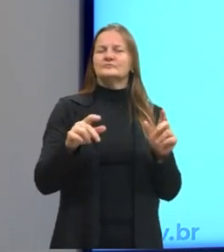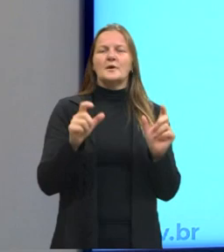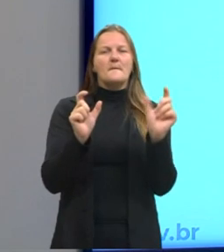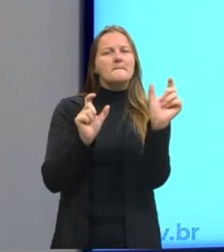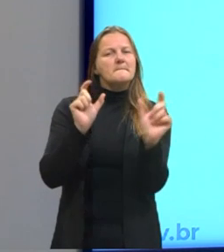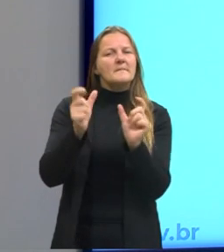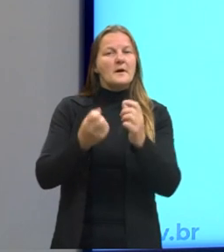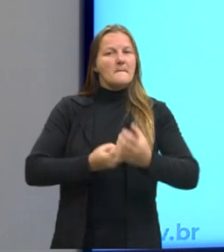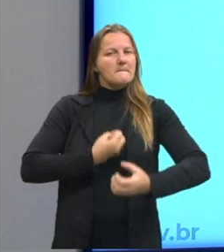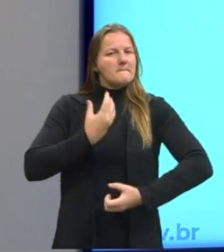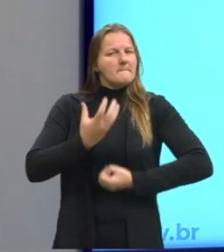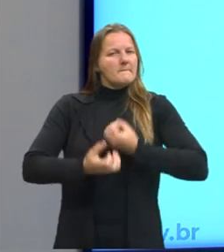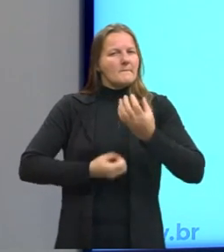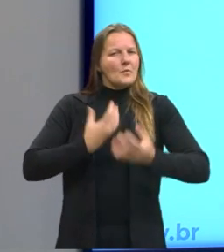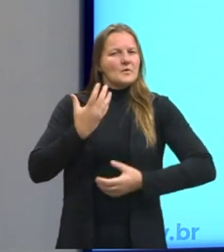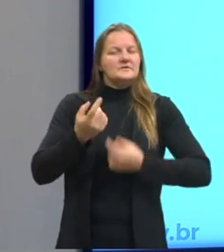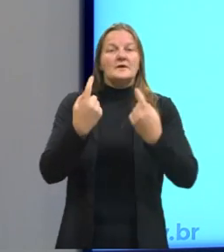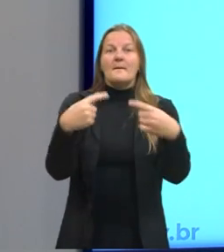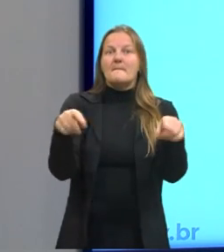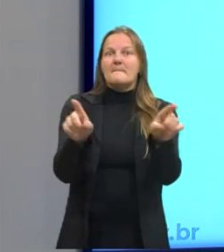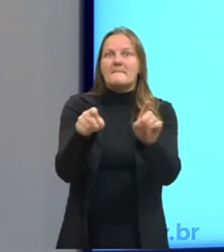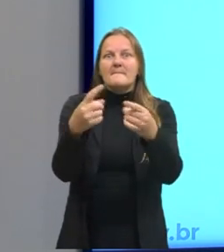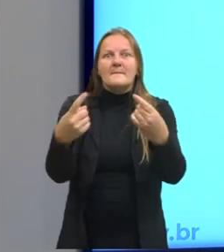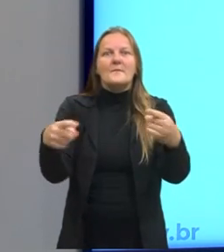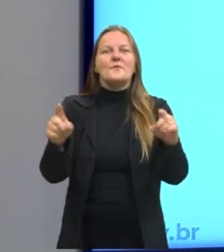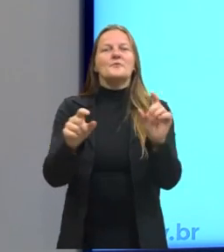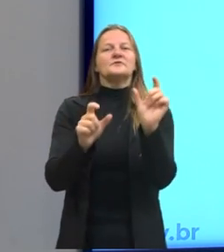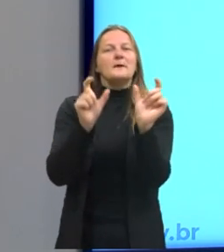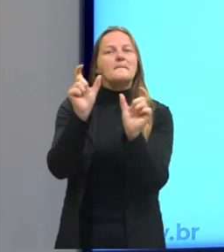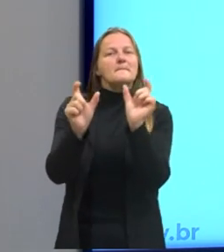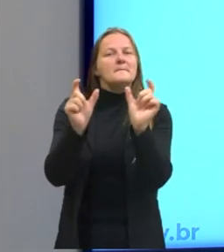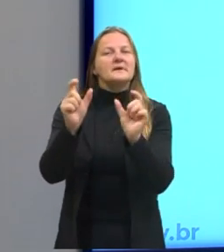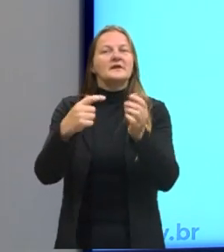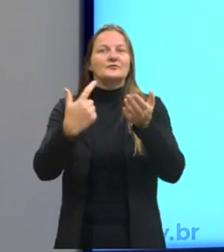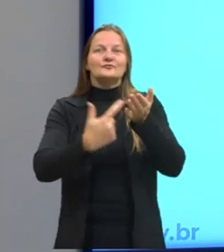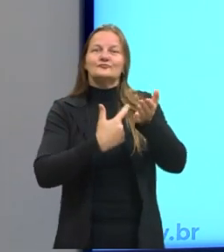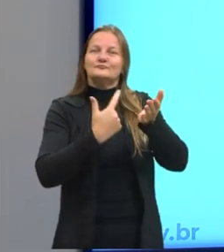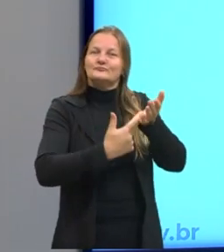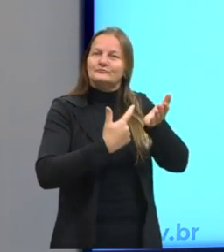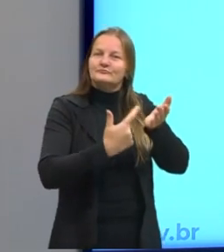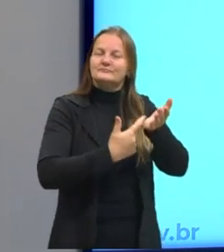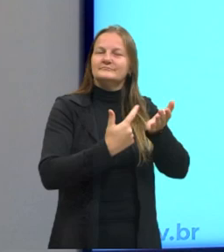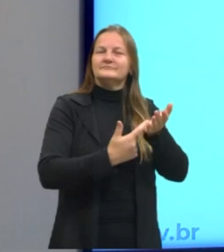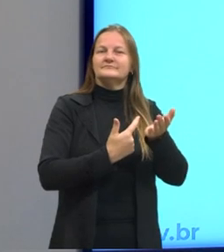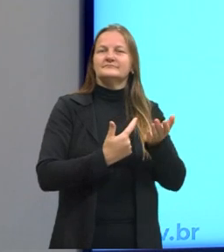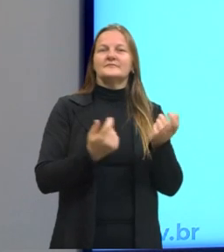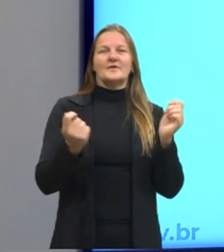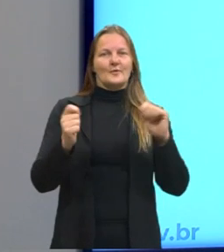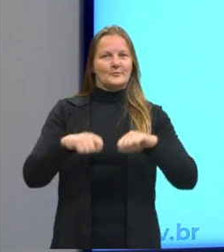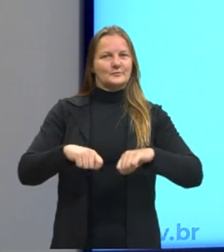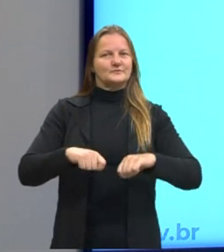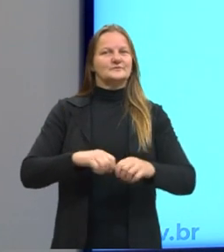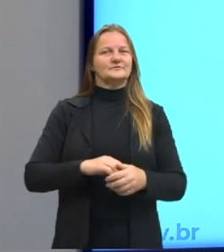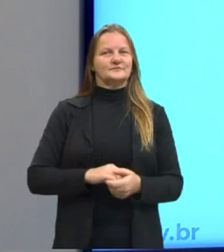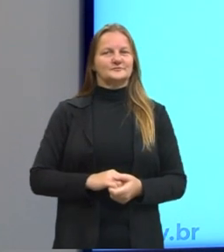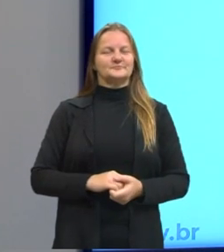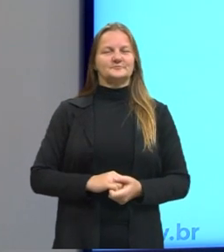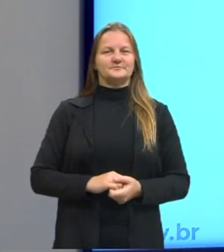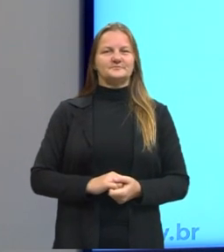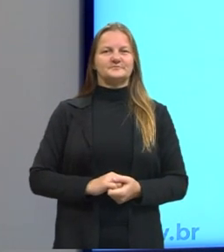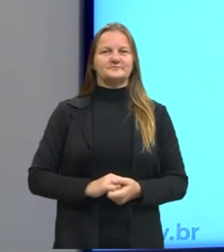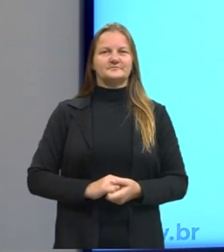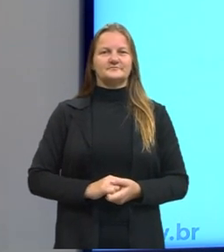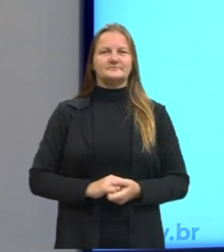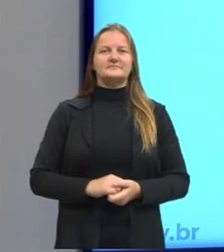de poesia, trechos de música, fragmentos de livros. Então, quando